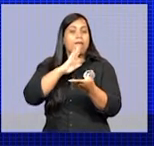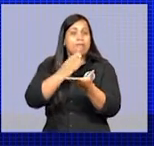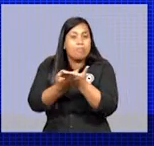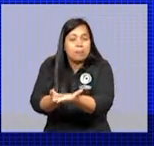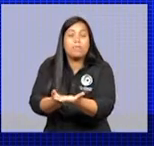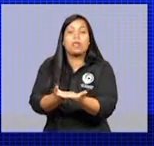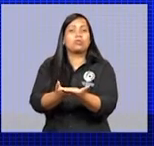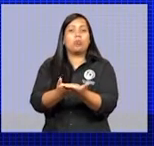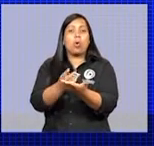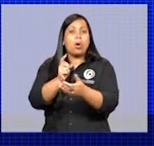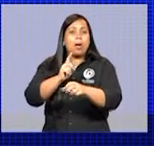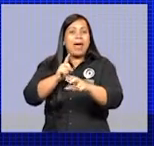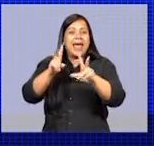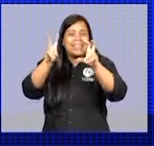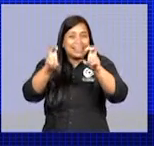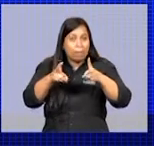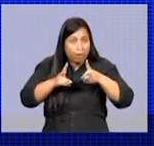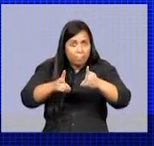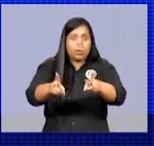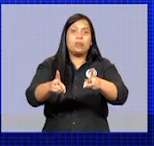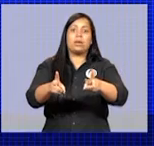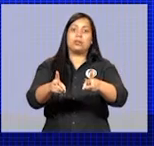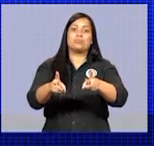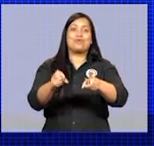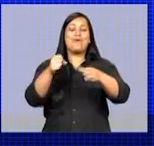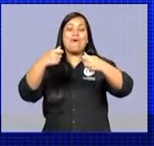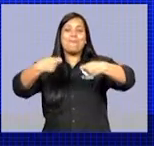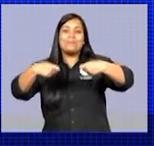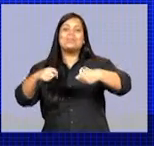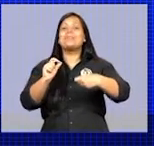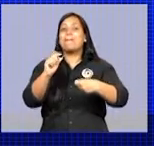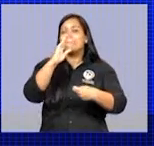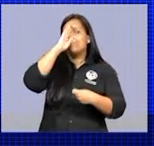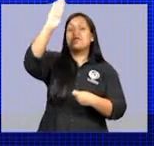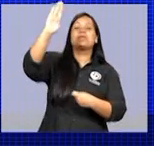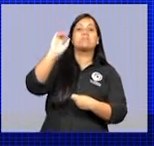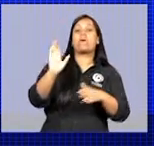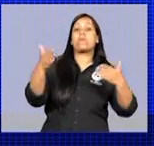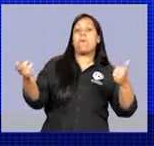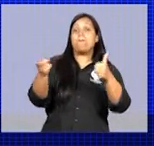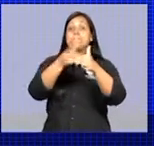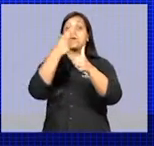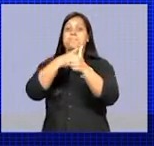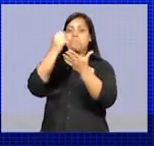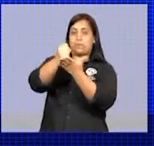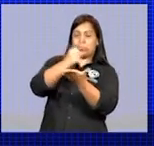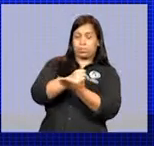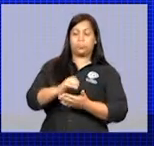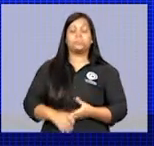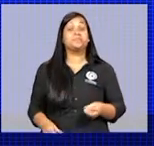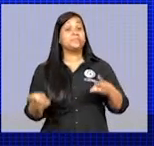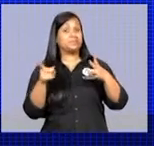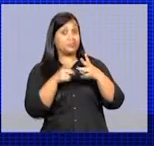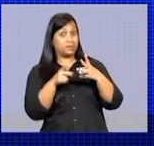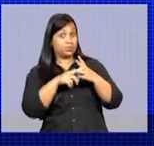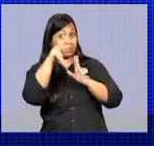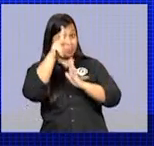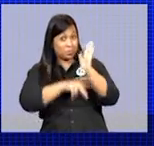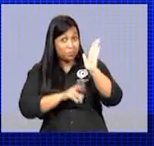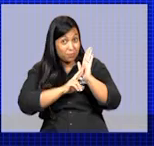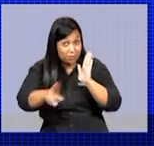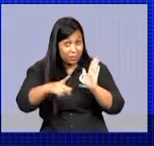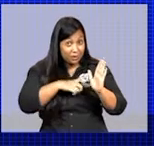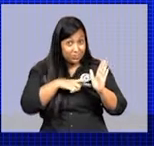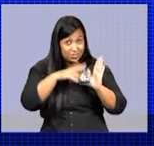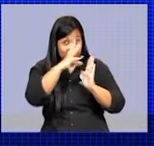prejudicados pelo presidente, prevalecendo aquele que foi protocolado primeiro. O terceiro projeto de resolução